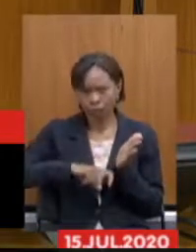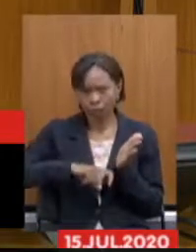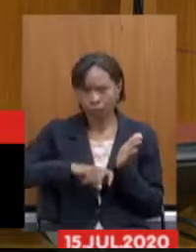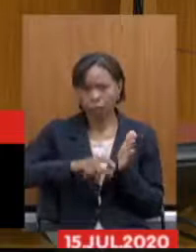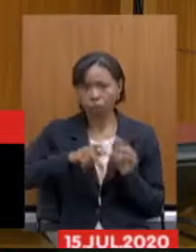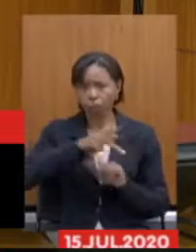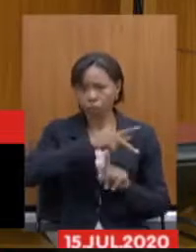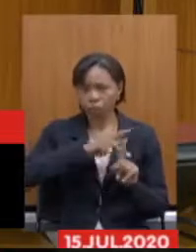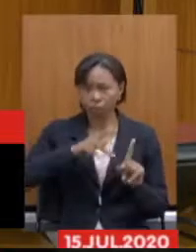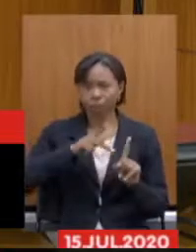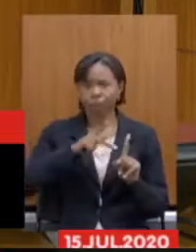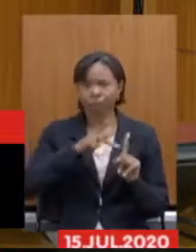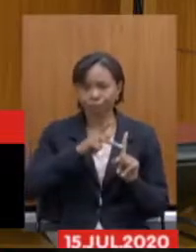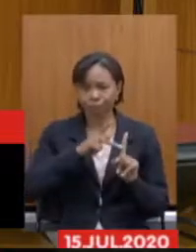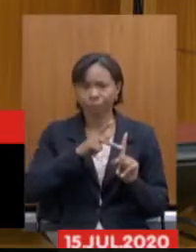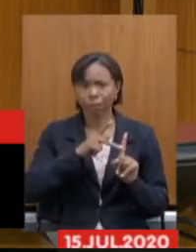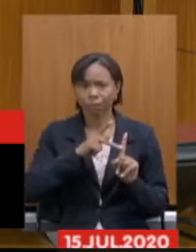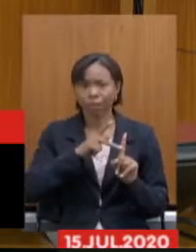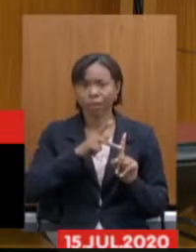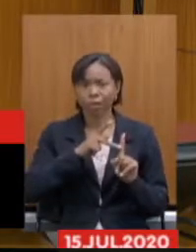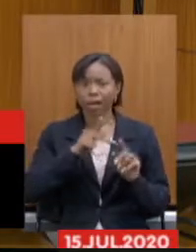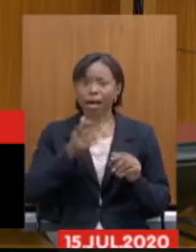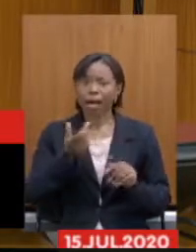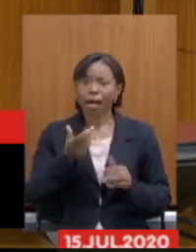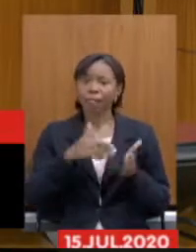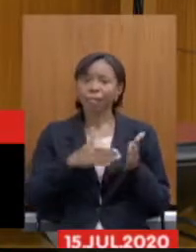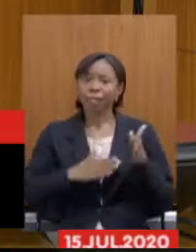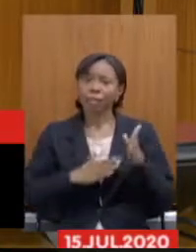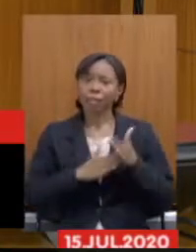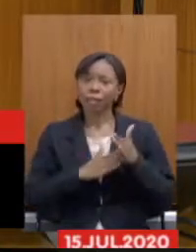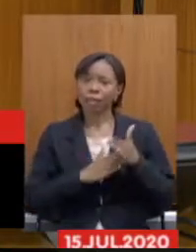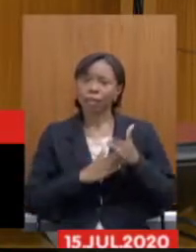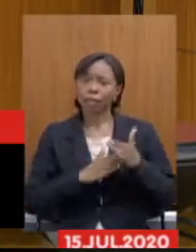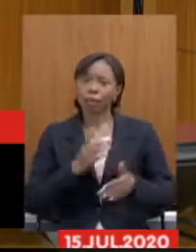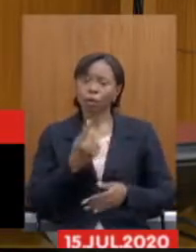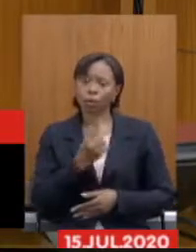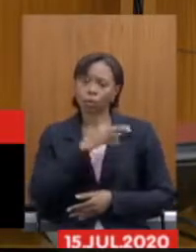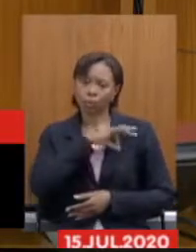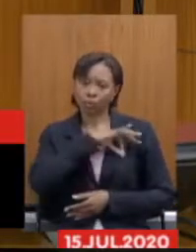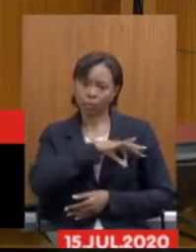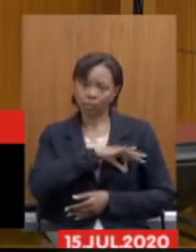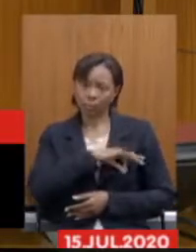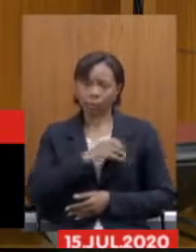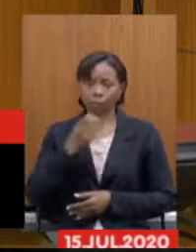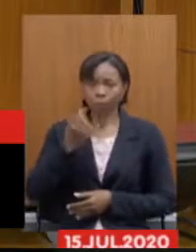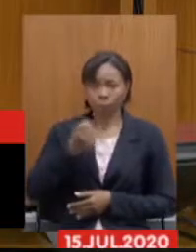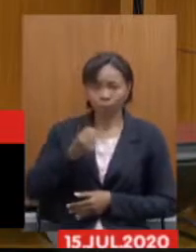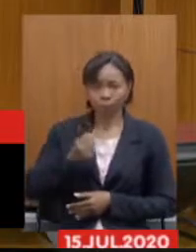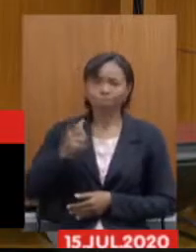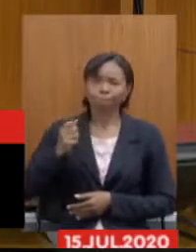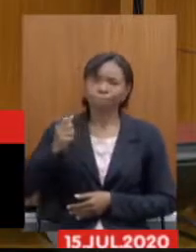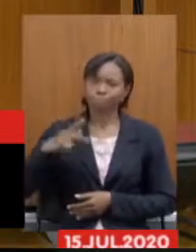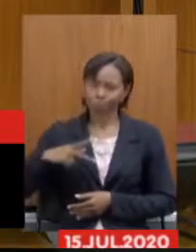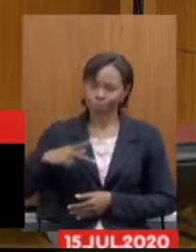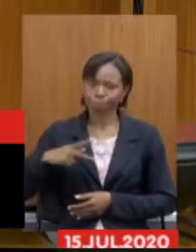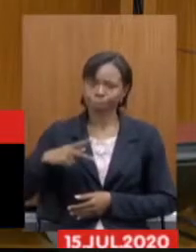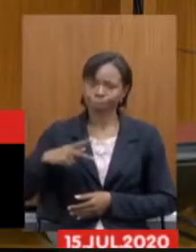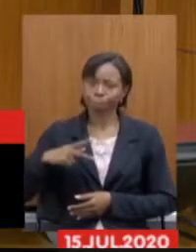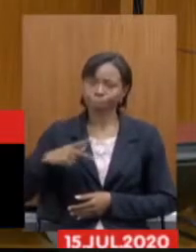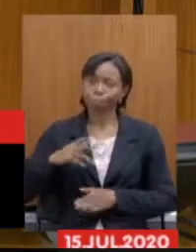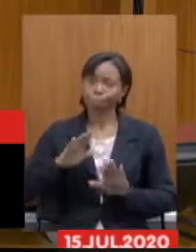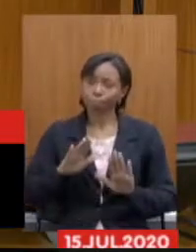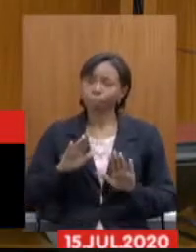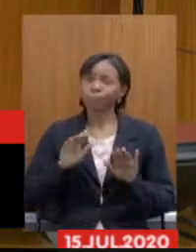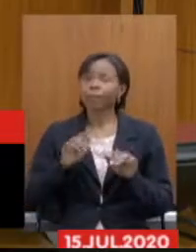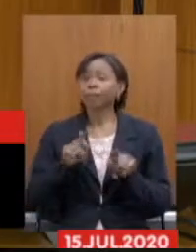previdenciários, a partir de um salário mínimo para os nossos aposentados e pensionistas. E aqui eu faço um registro